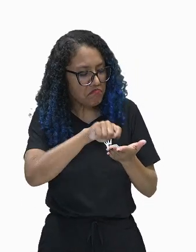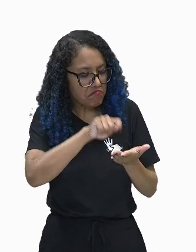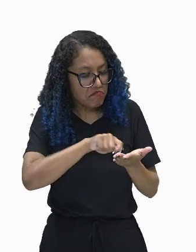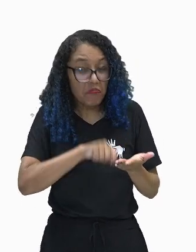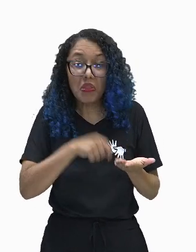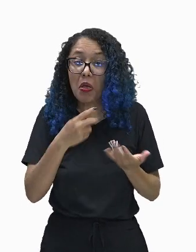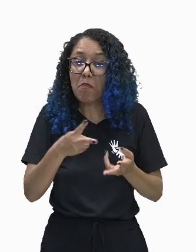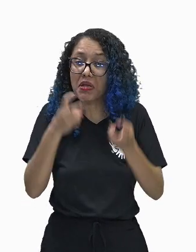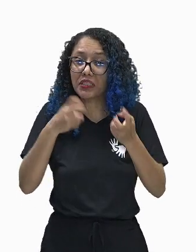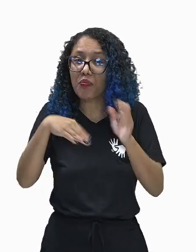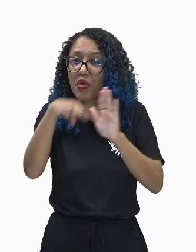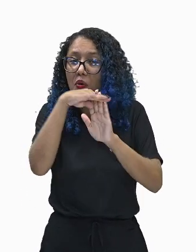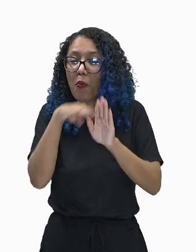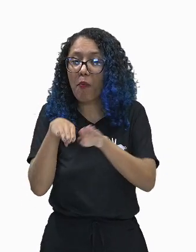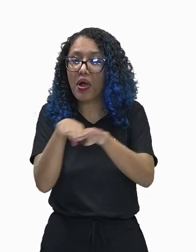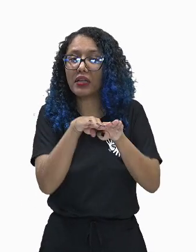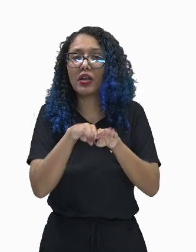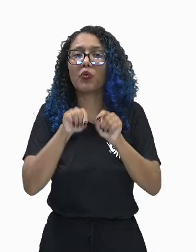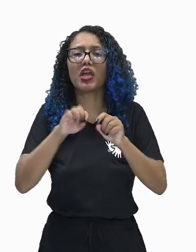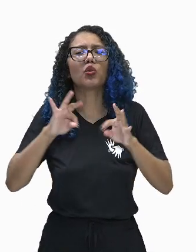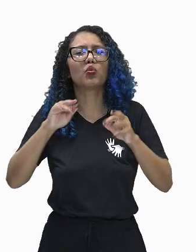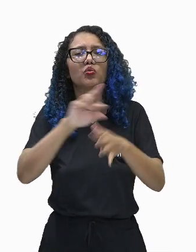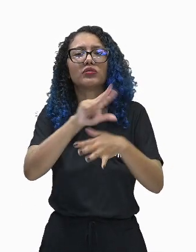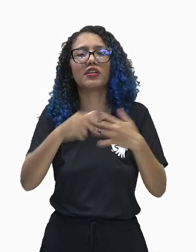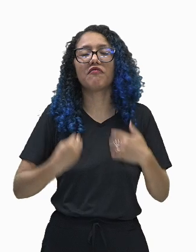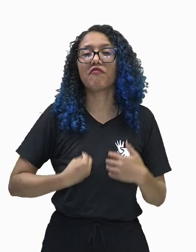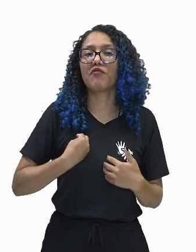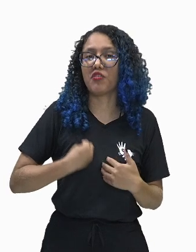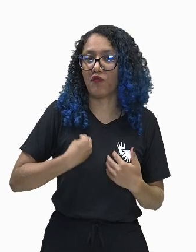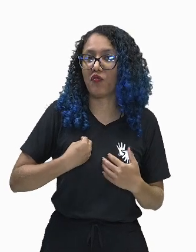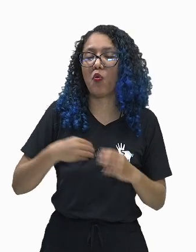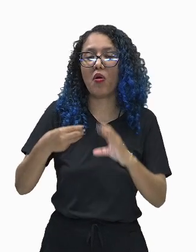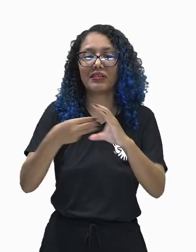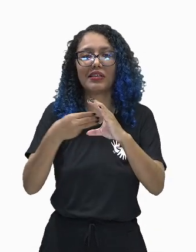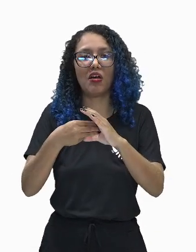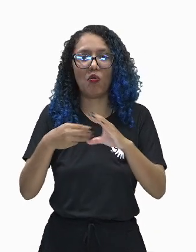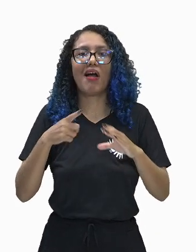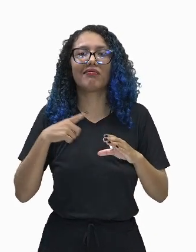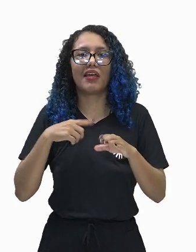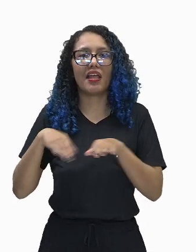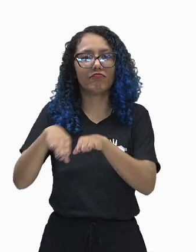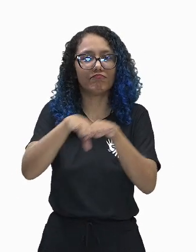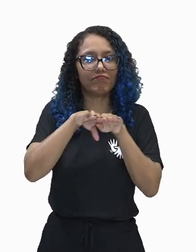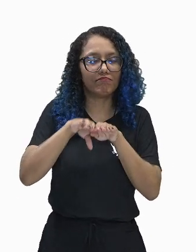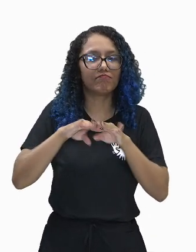vivos eram formados por essas células. Rudolf corroborou com ele,